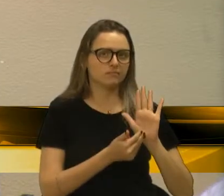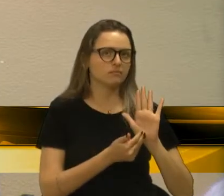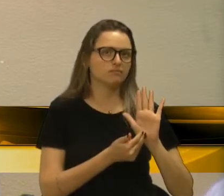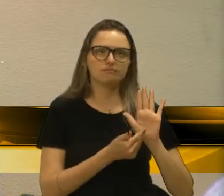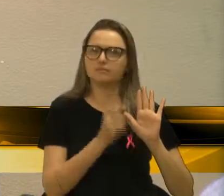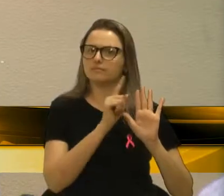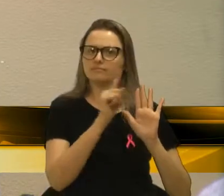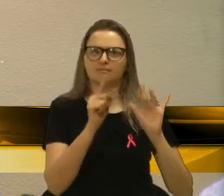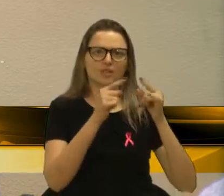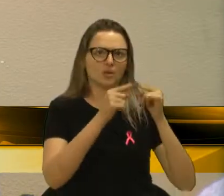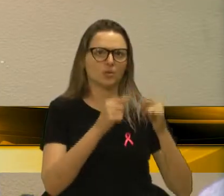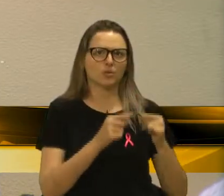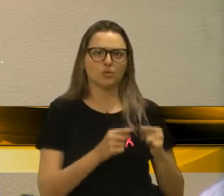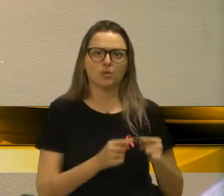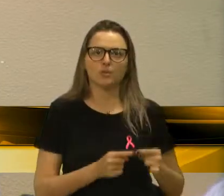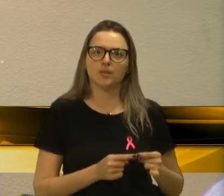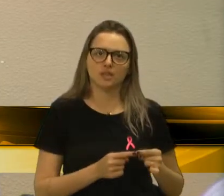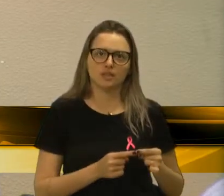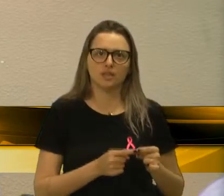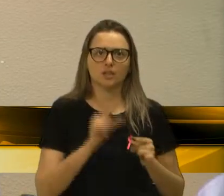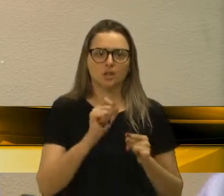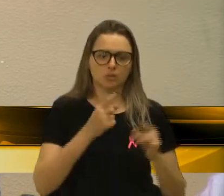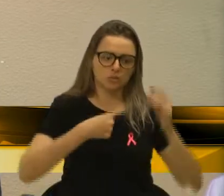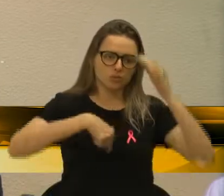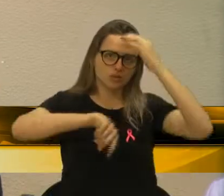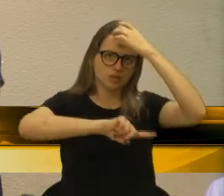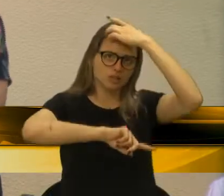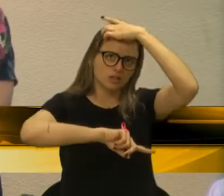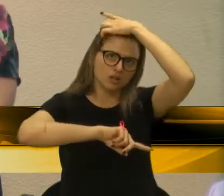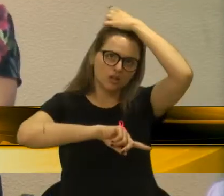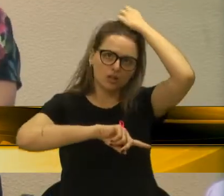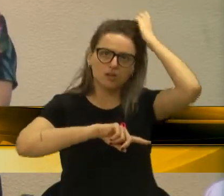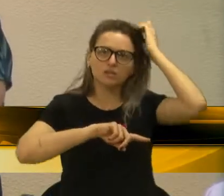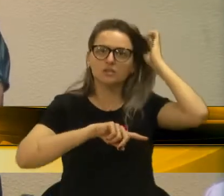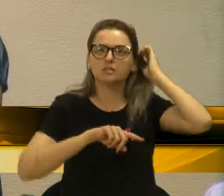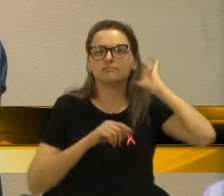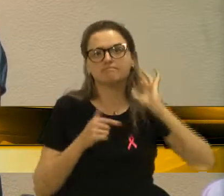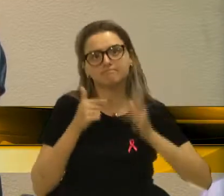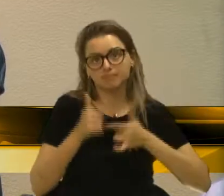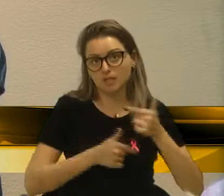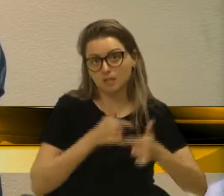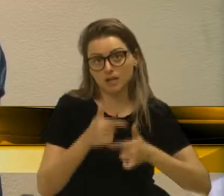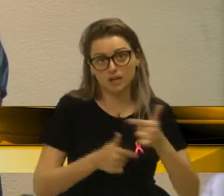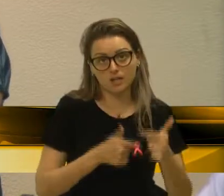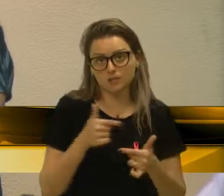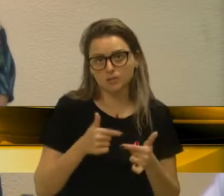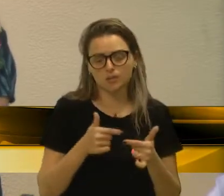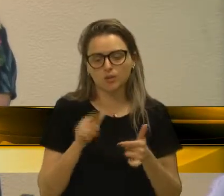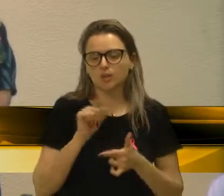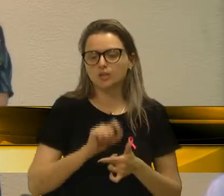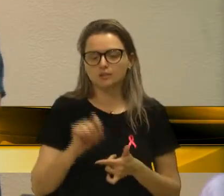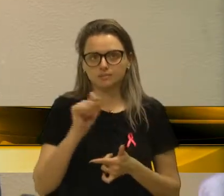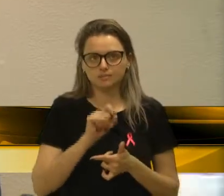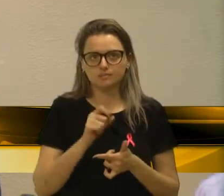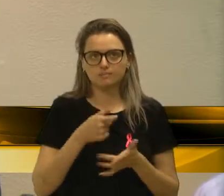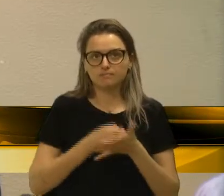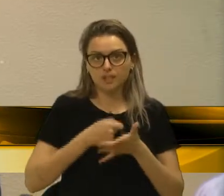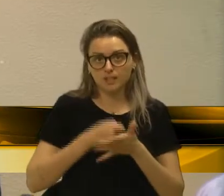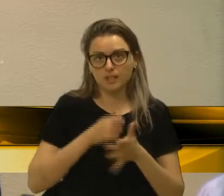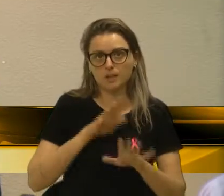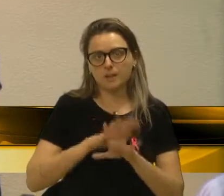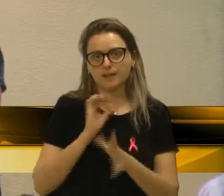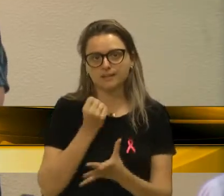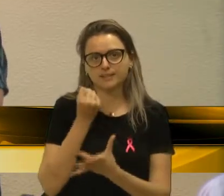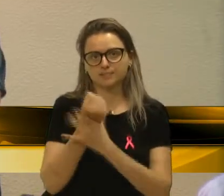ele não está alinhado com o que a gente vem trabalhando em relação a buscar segurança